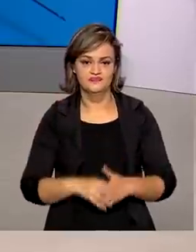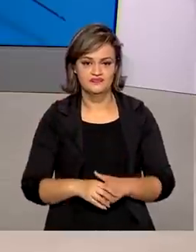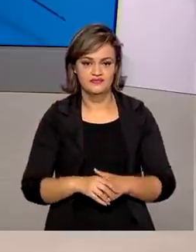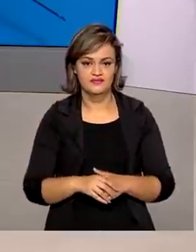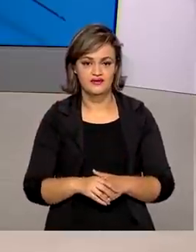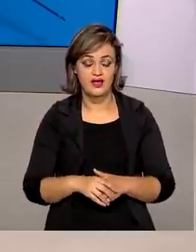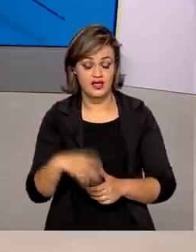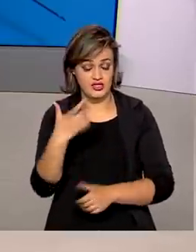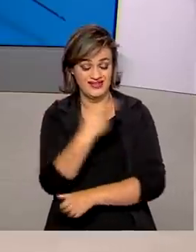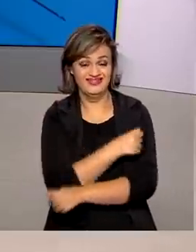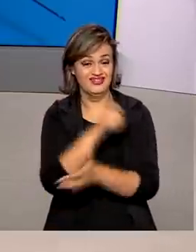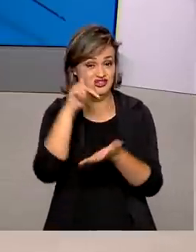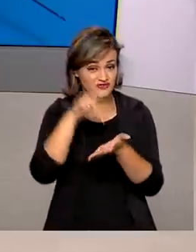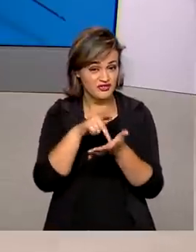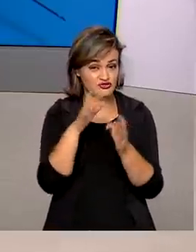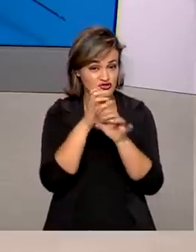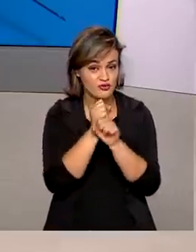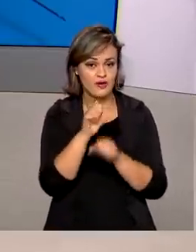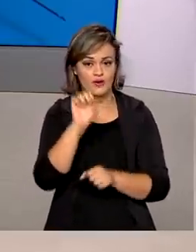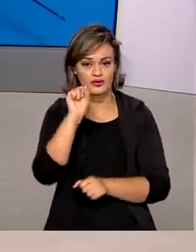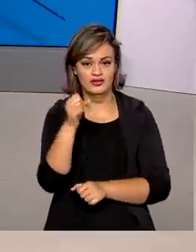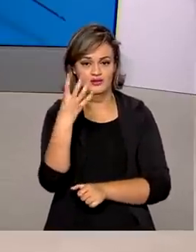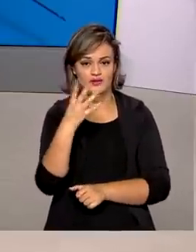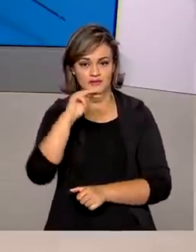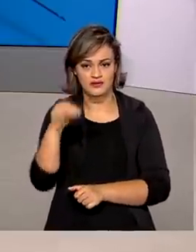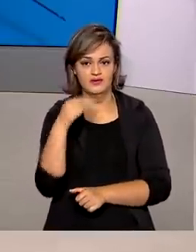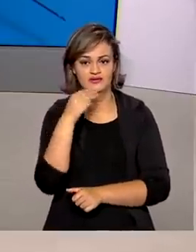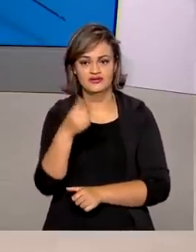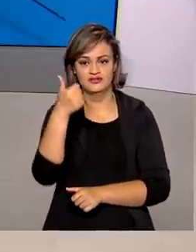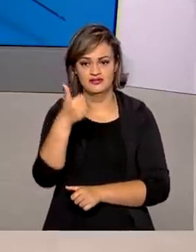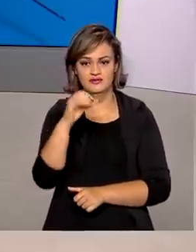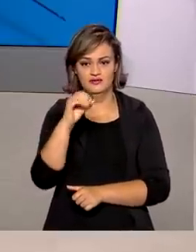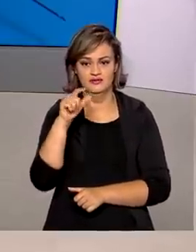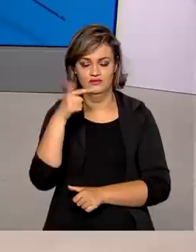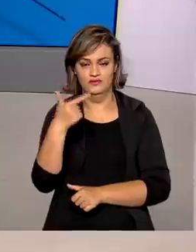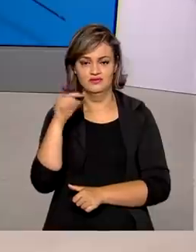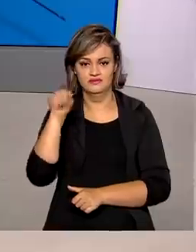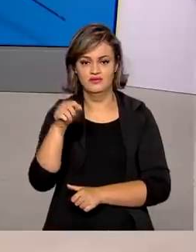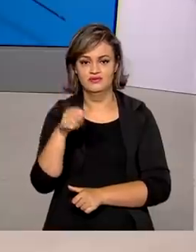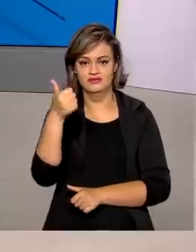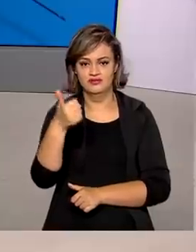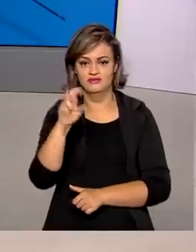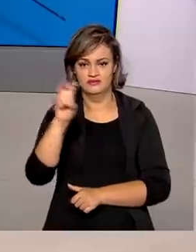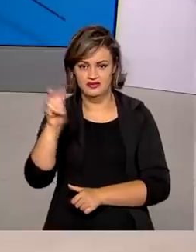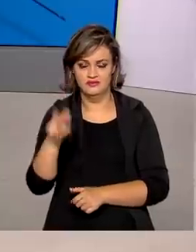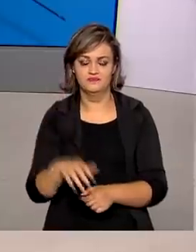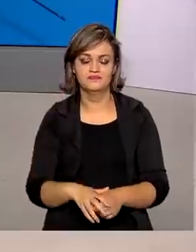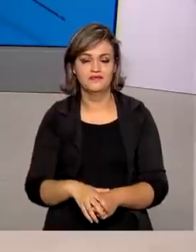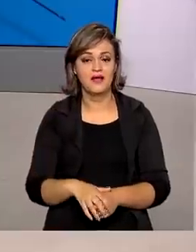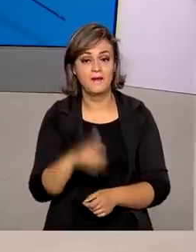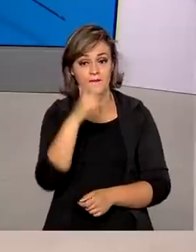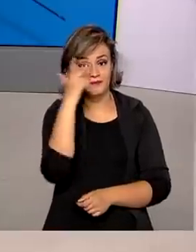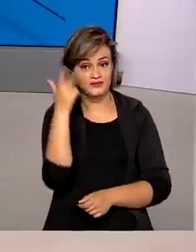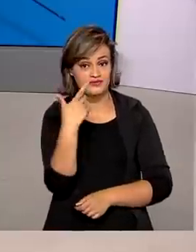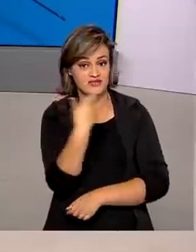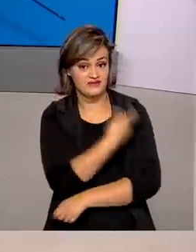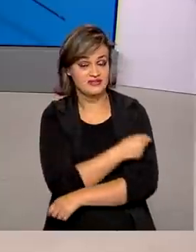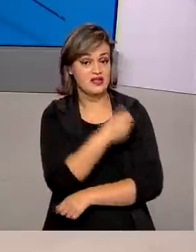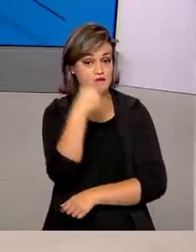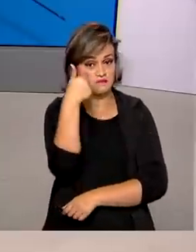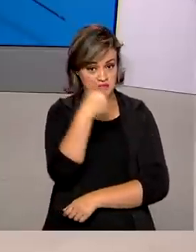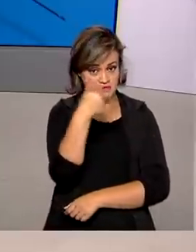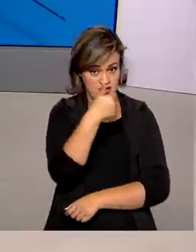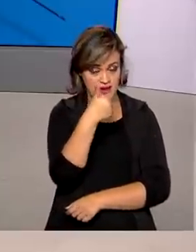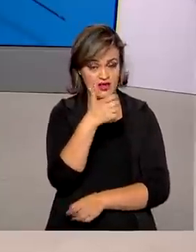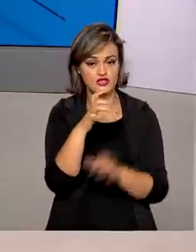As doses aplicadas somam 84.102.155. As pessoas vacinadas com a